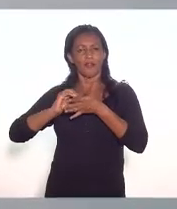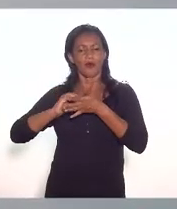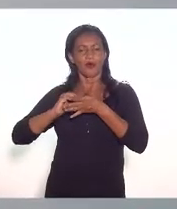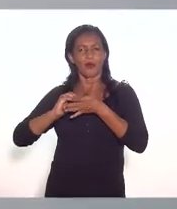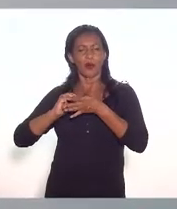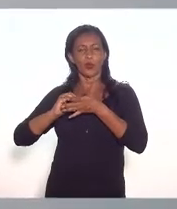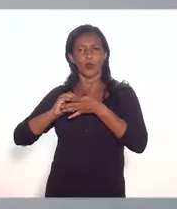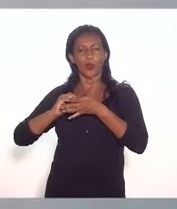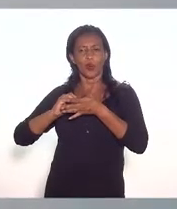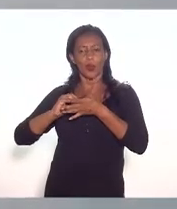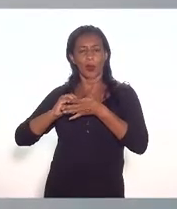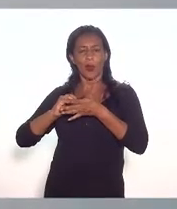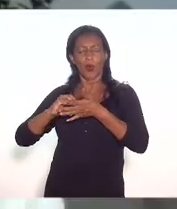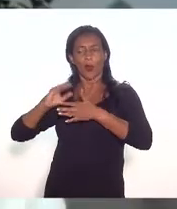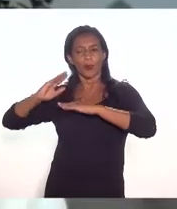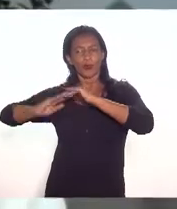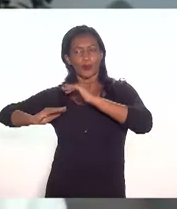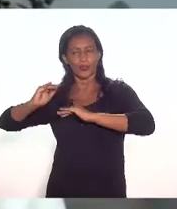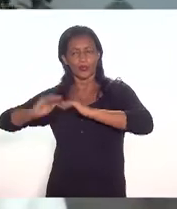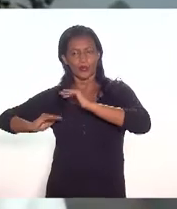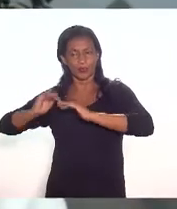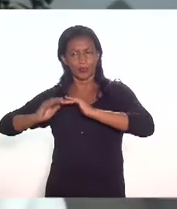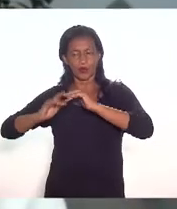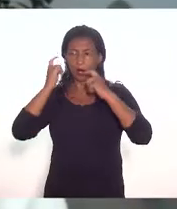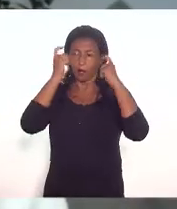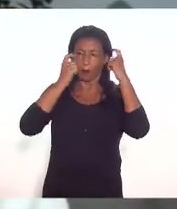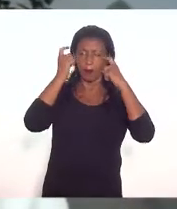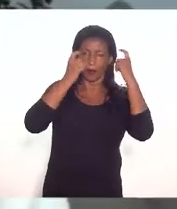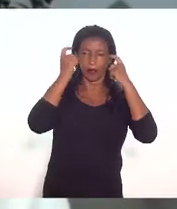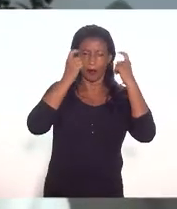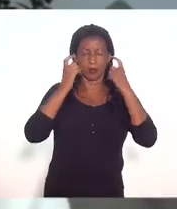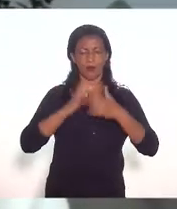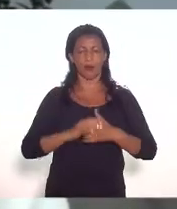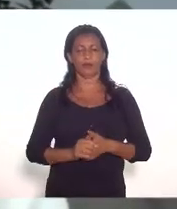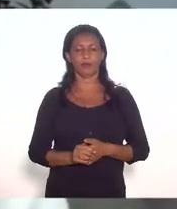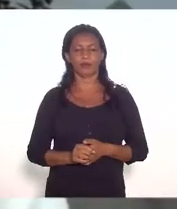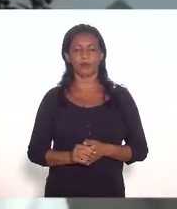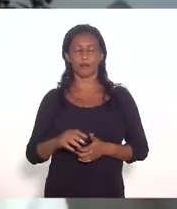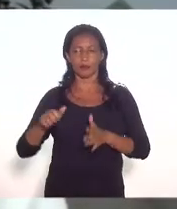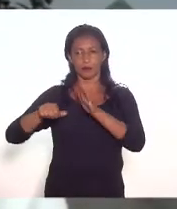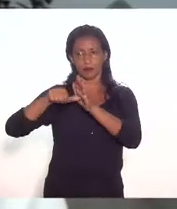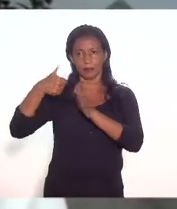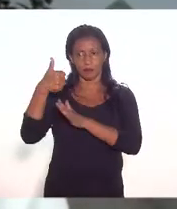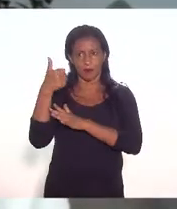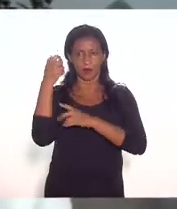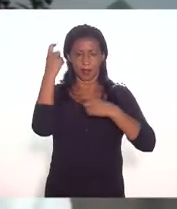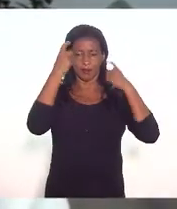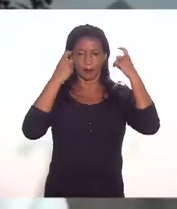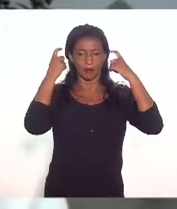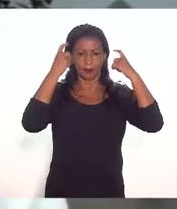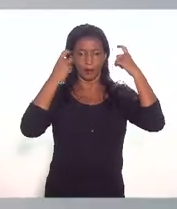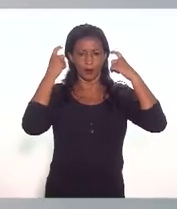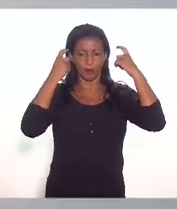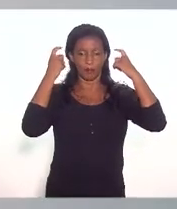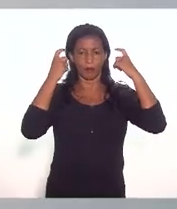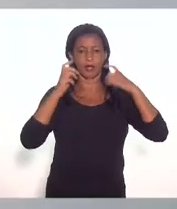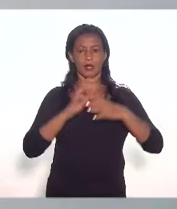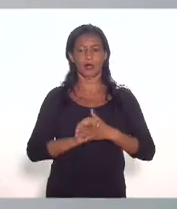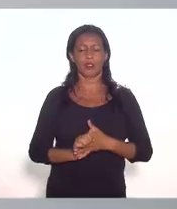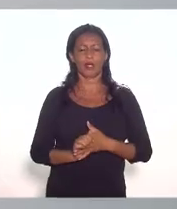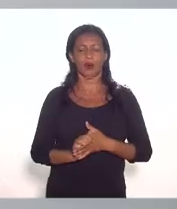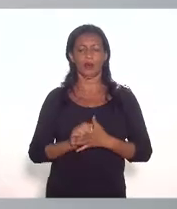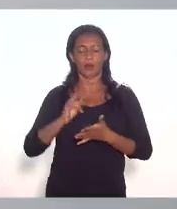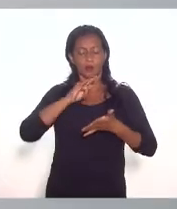hub então essa é uma preocupação uma primeira preocupação com relação ao texto que